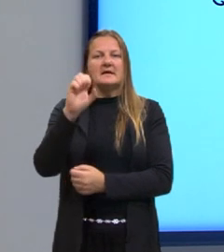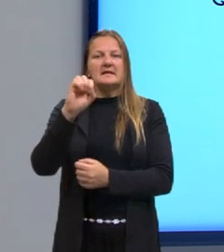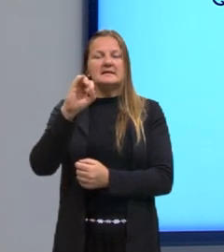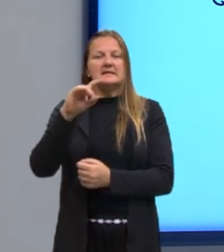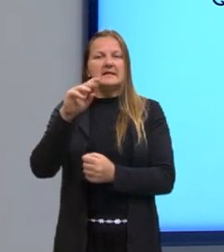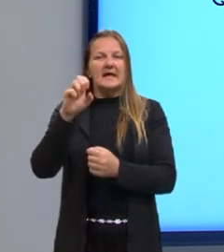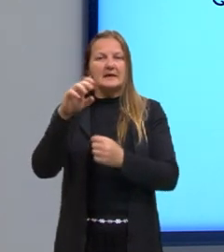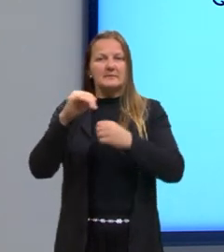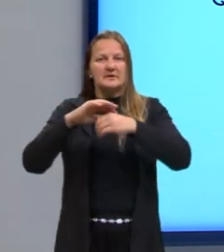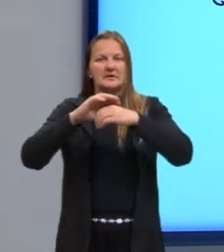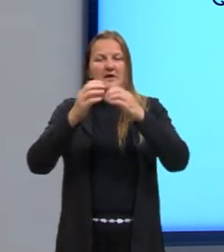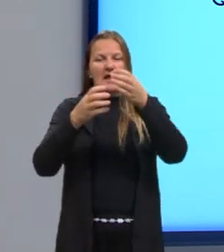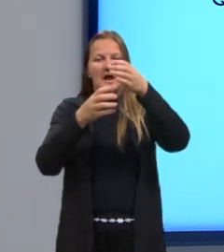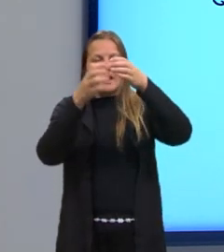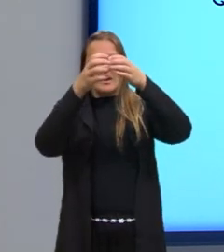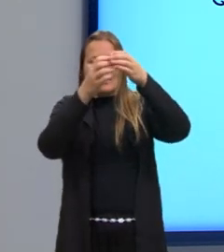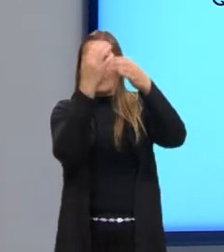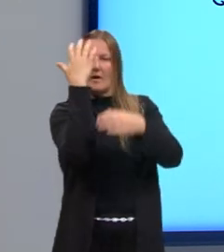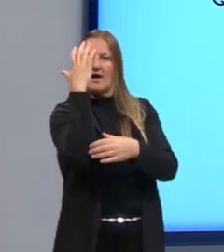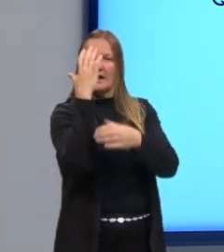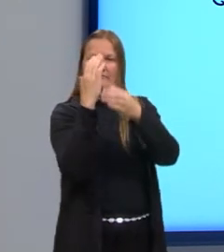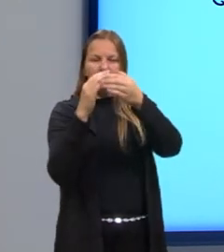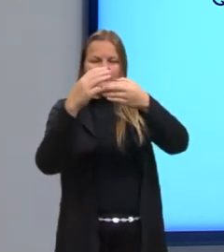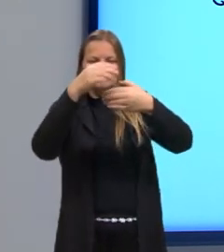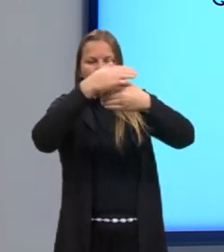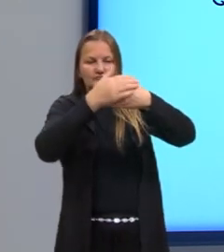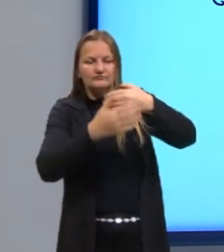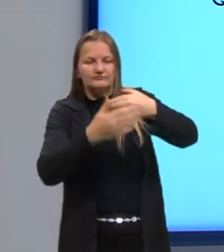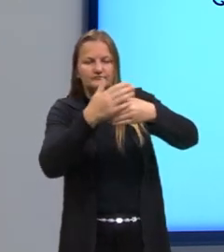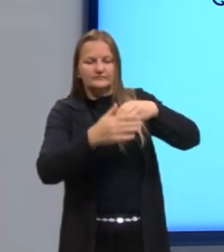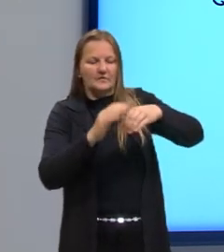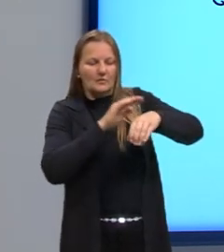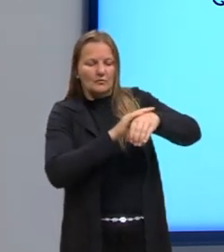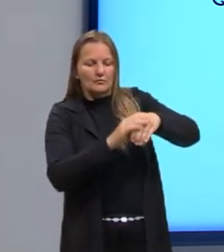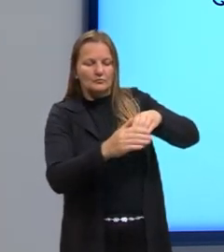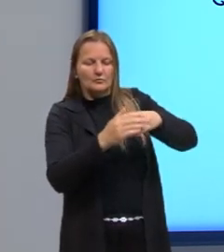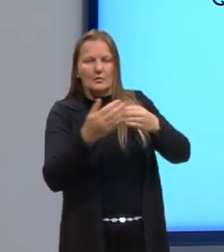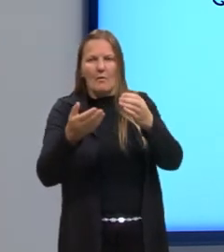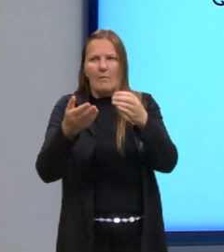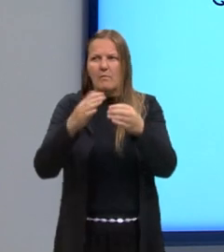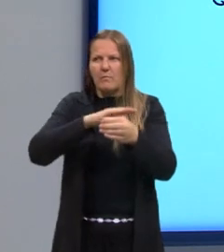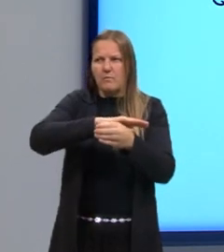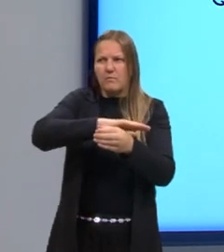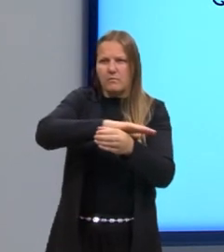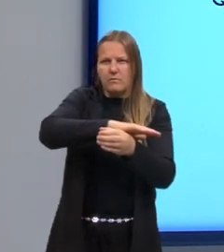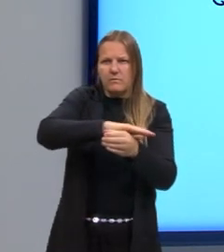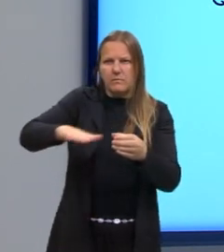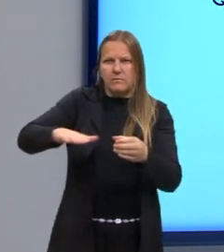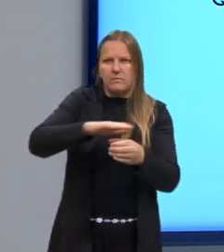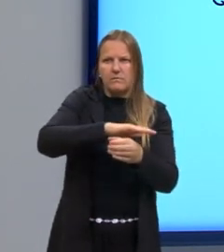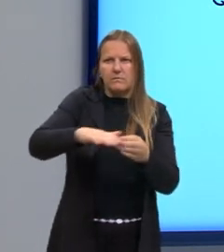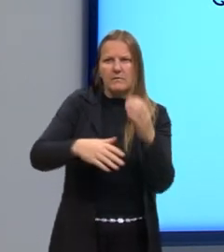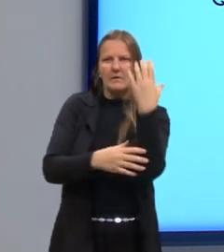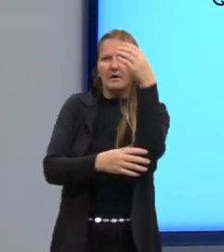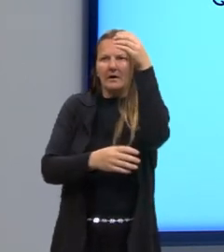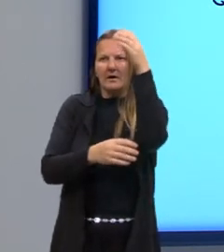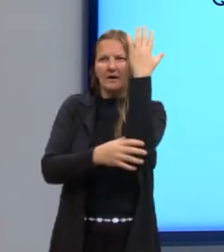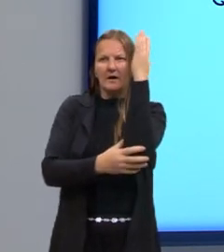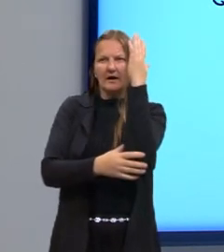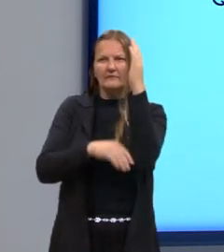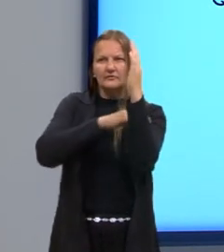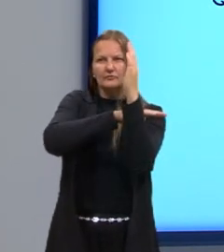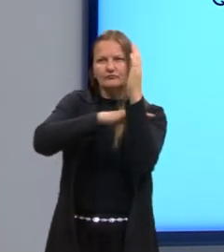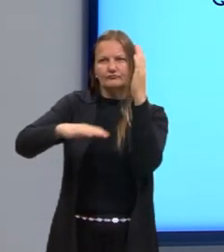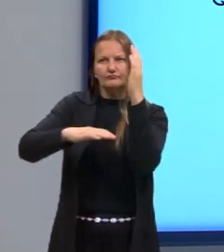externa ali da planta. Aqui, um recorte de caule para dar um exemplo para vocês. Então, o